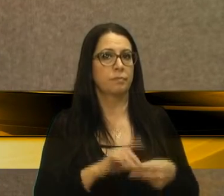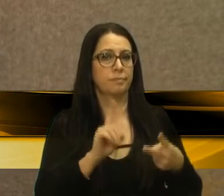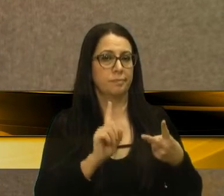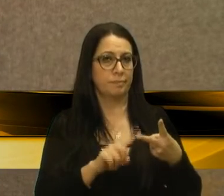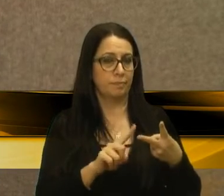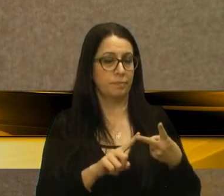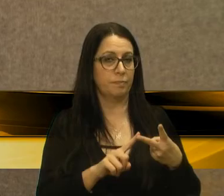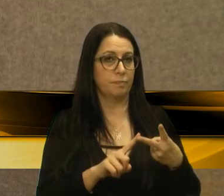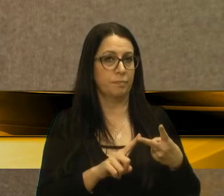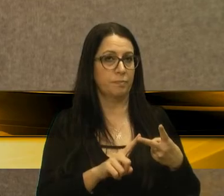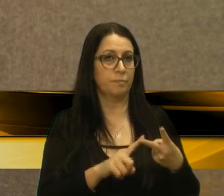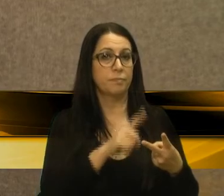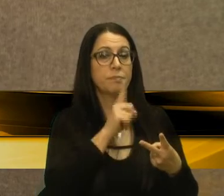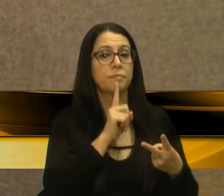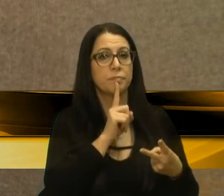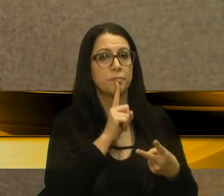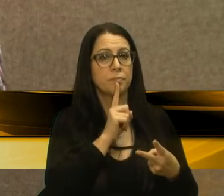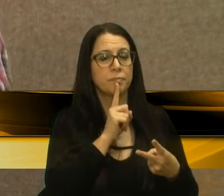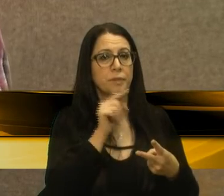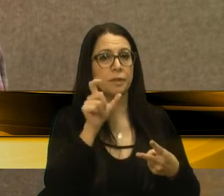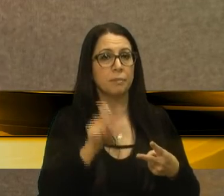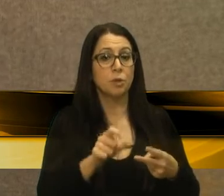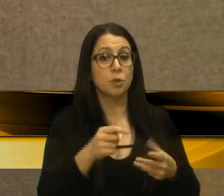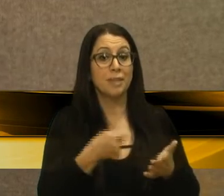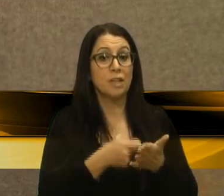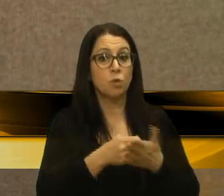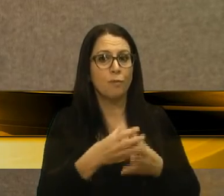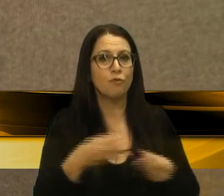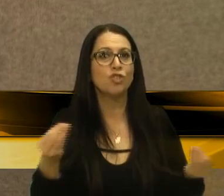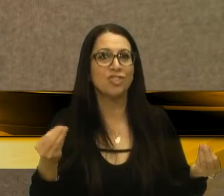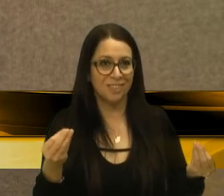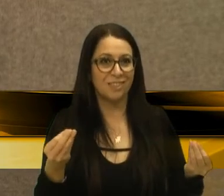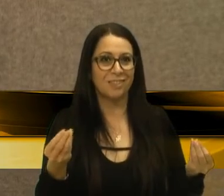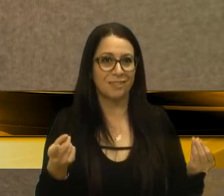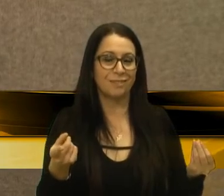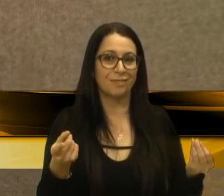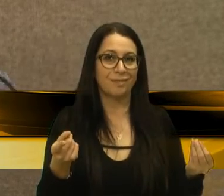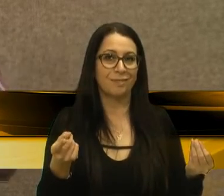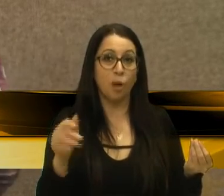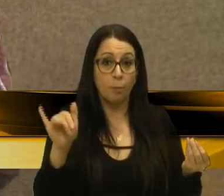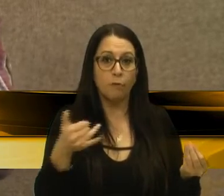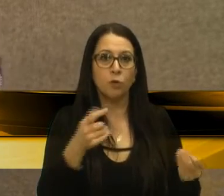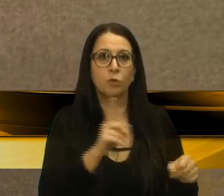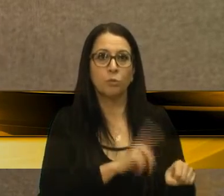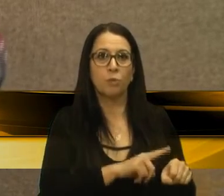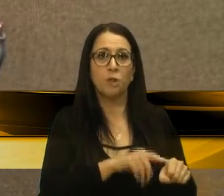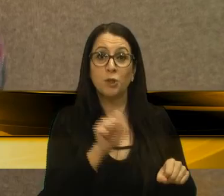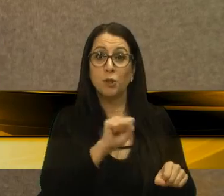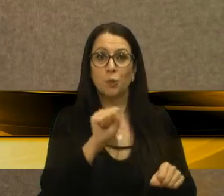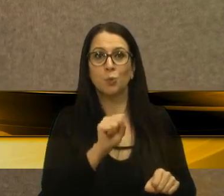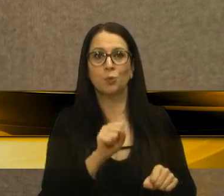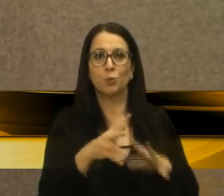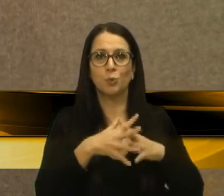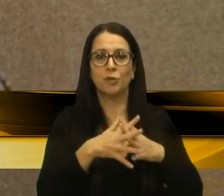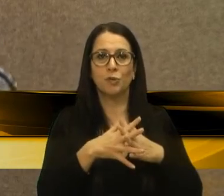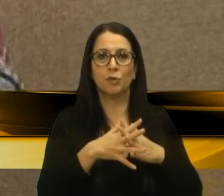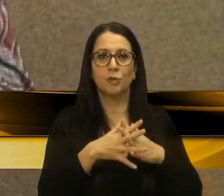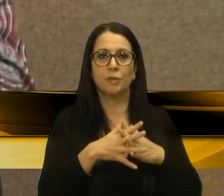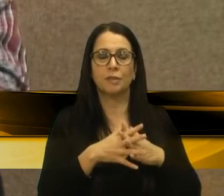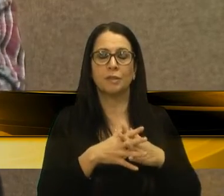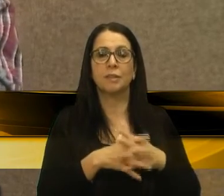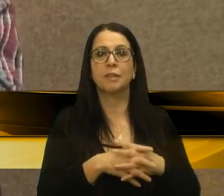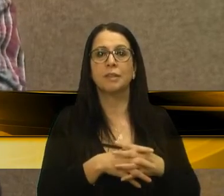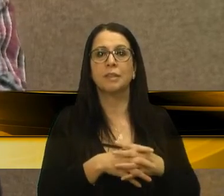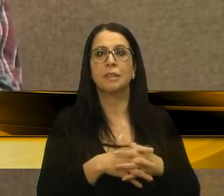vereador Roberto Menegúcio, o sujeito tentou fugir. Se aproveitou ali em alguns segundos aquele tumulto e, com certeza,